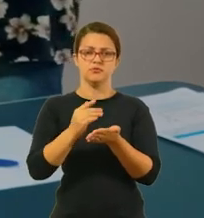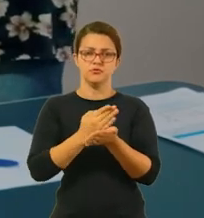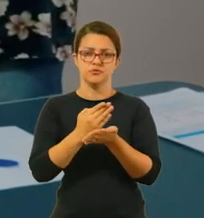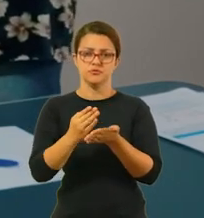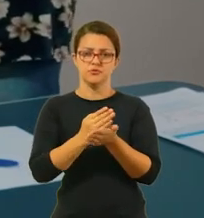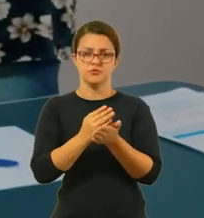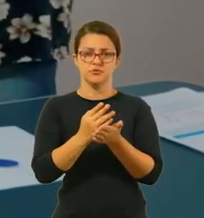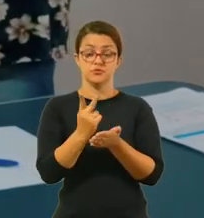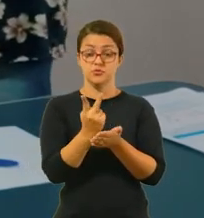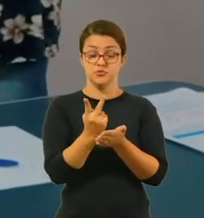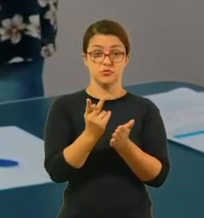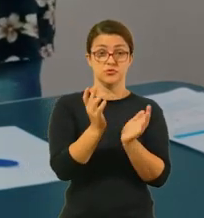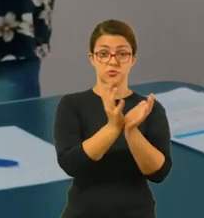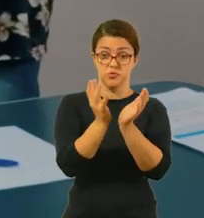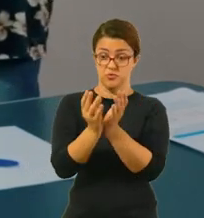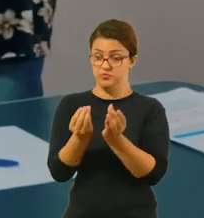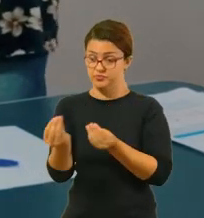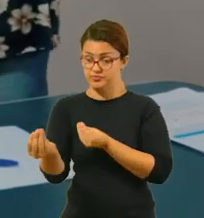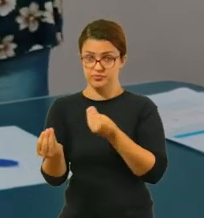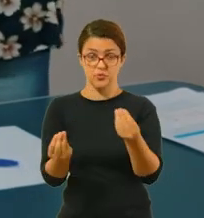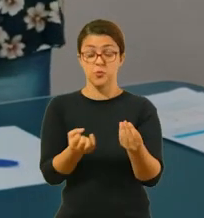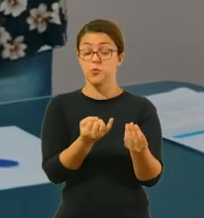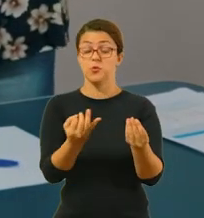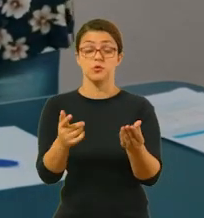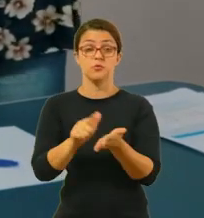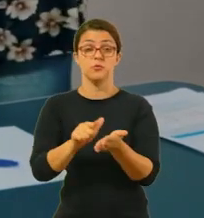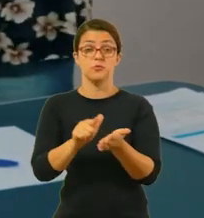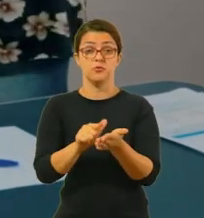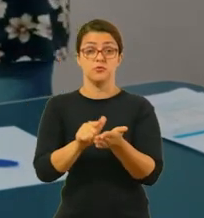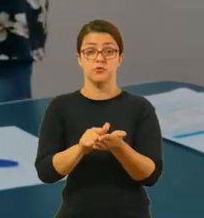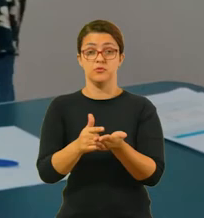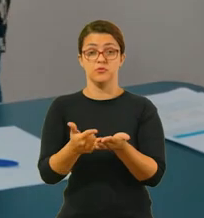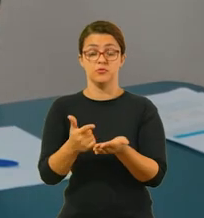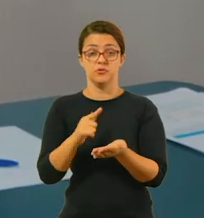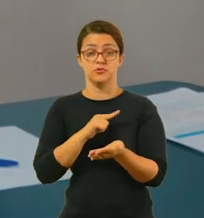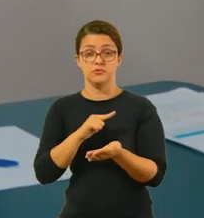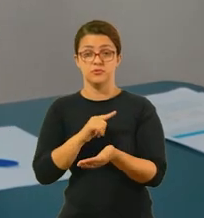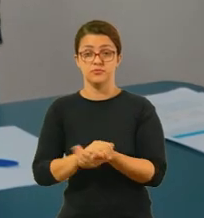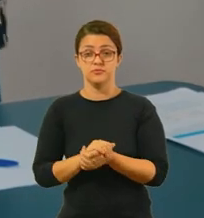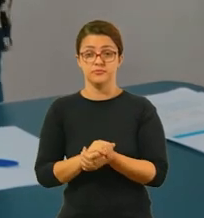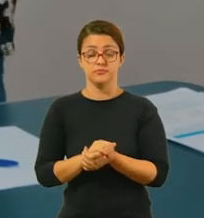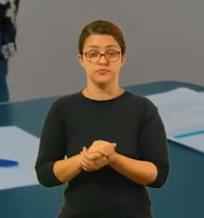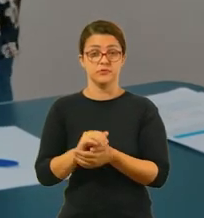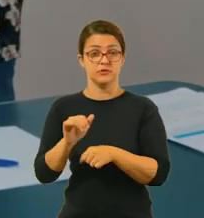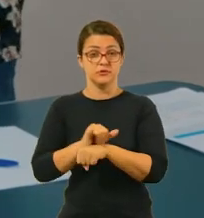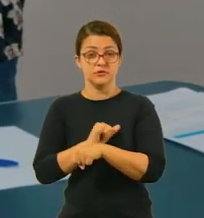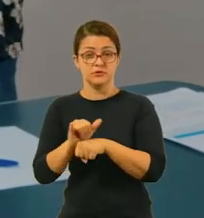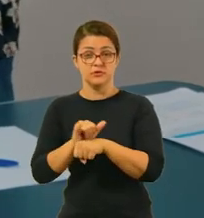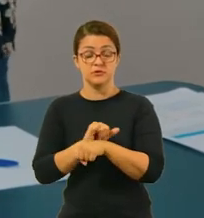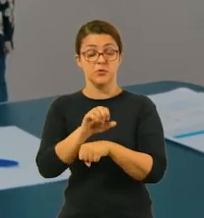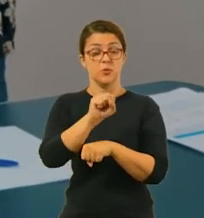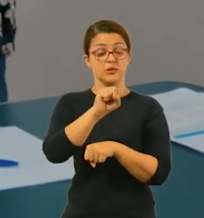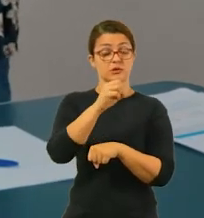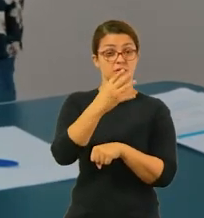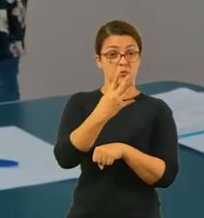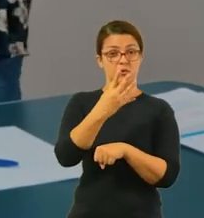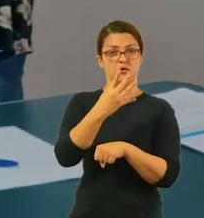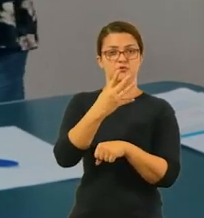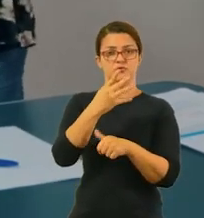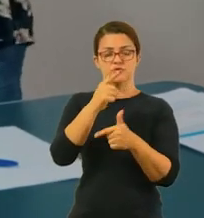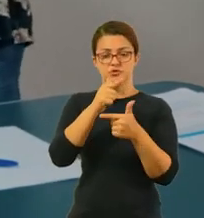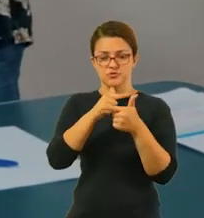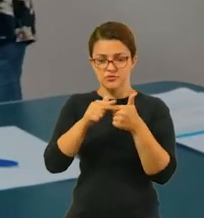alunos. Quantas folhas cada equipe receberá? Vocês vão utilizar a estratégia do cálculo, usando 84